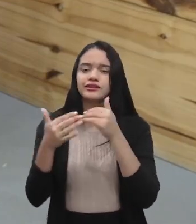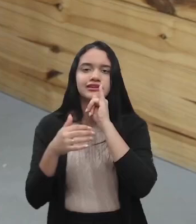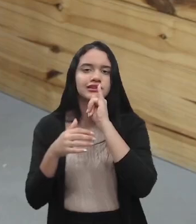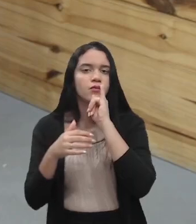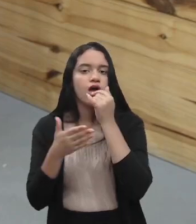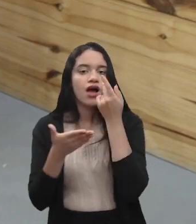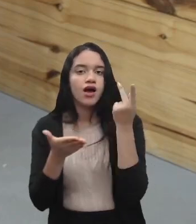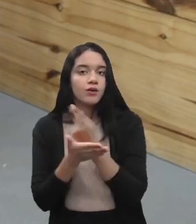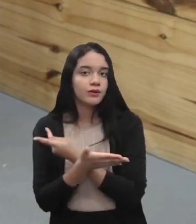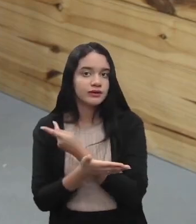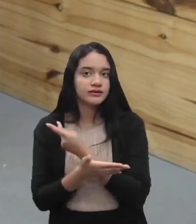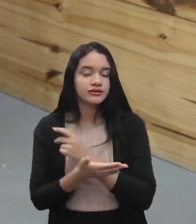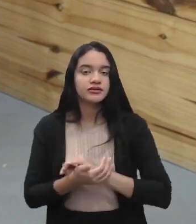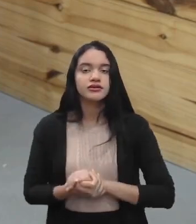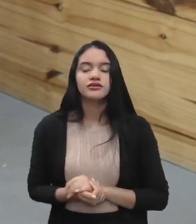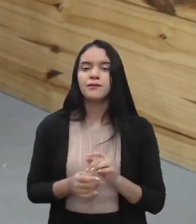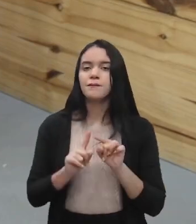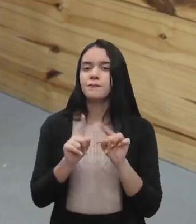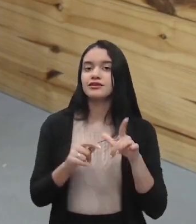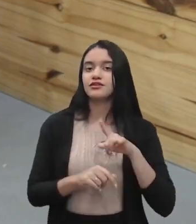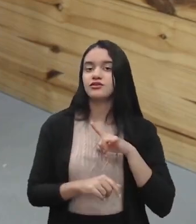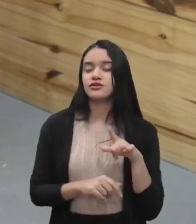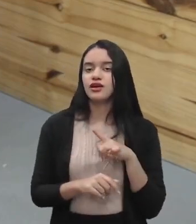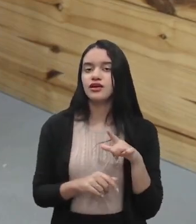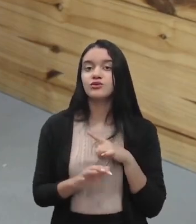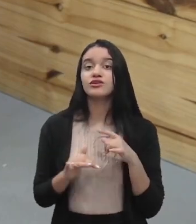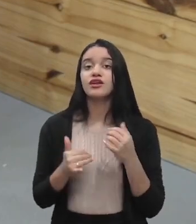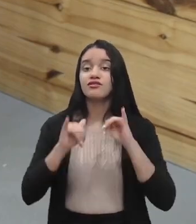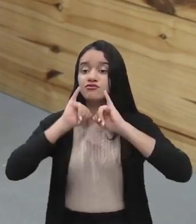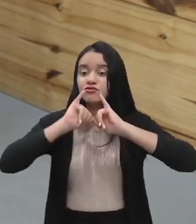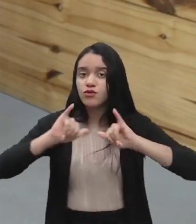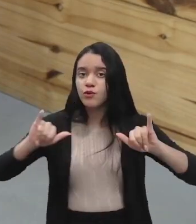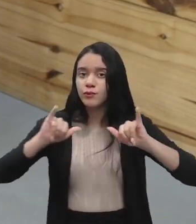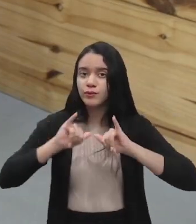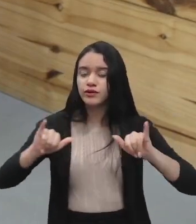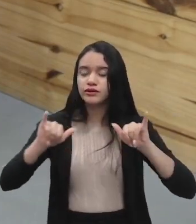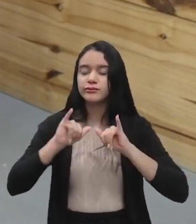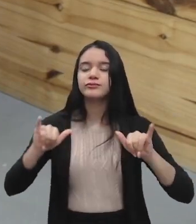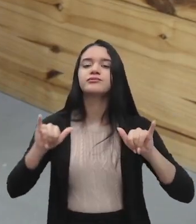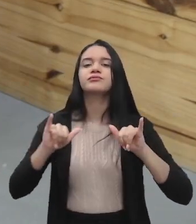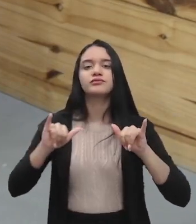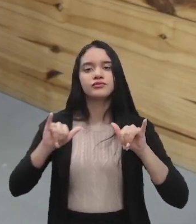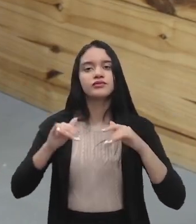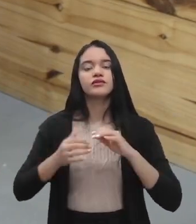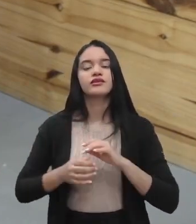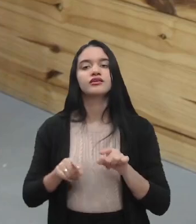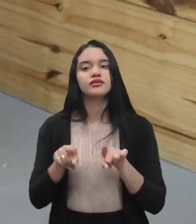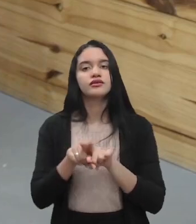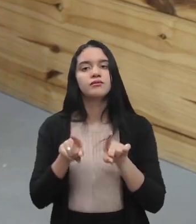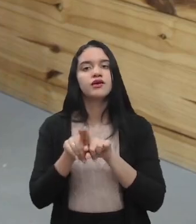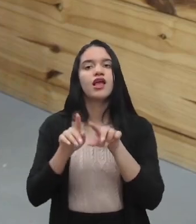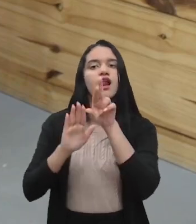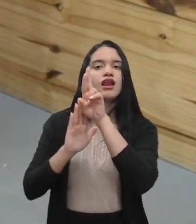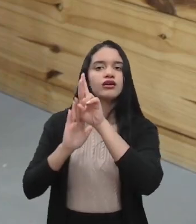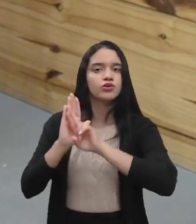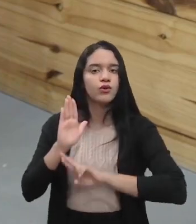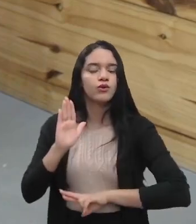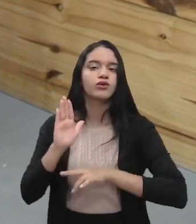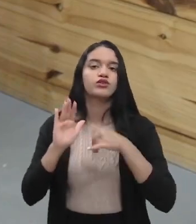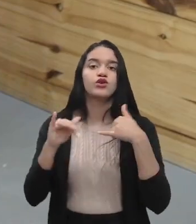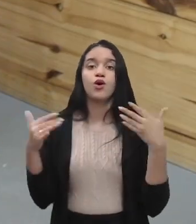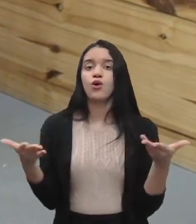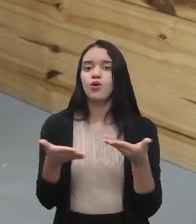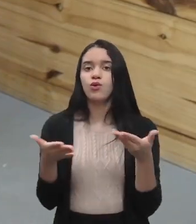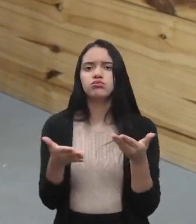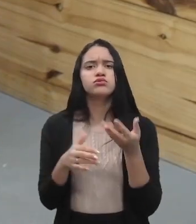acontece isso, né? Mas eu tenho que estar informando, eu tenho que passar relatórios, hoje em dia